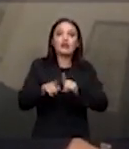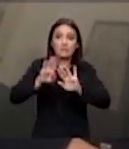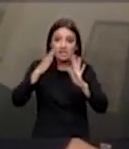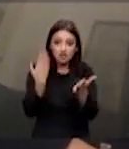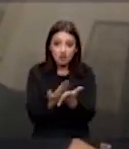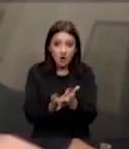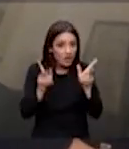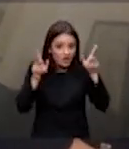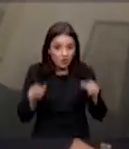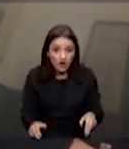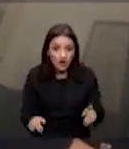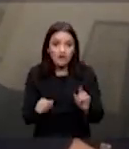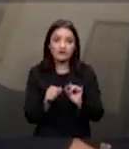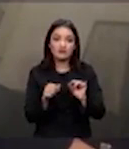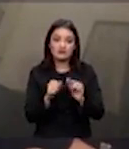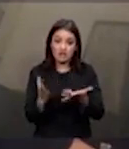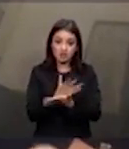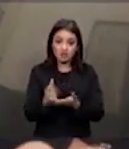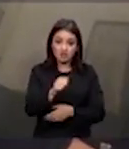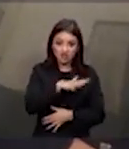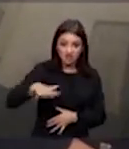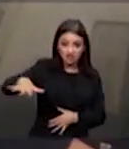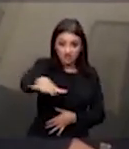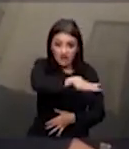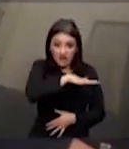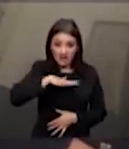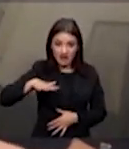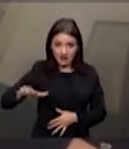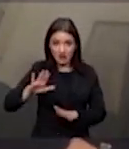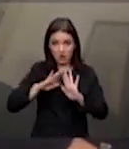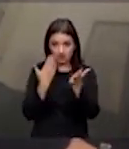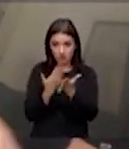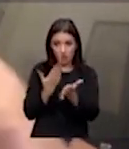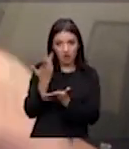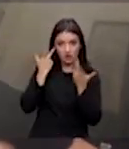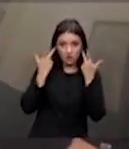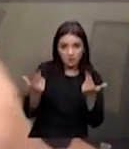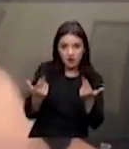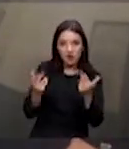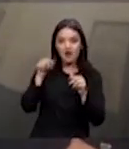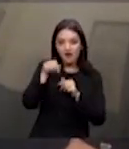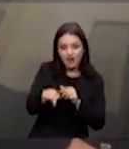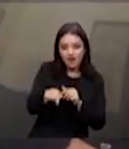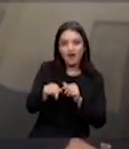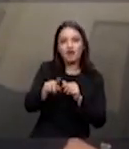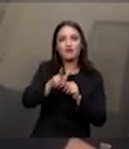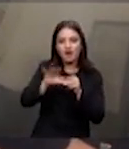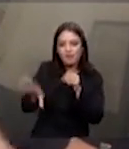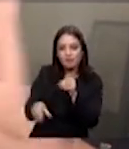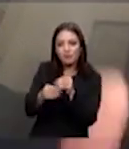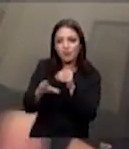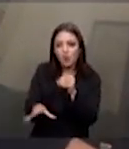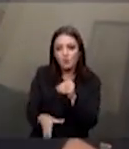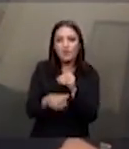investir nas medidas universais na classe comum na escola regular e adicionar especialidades